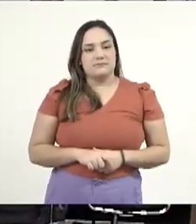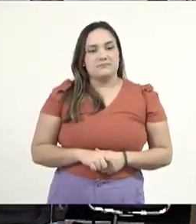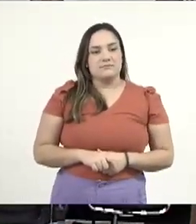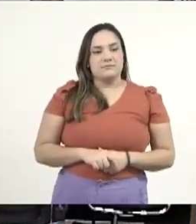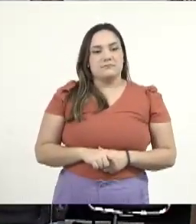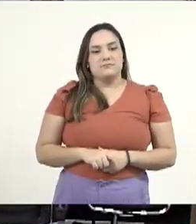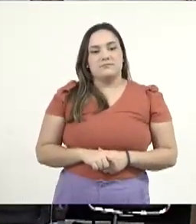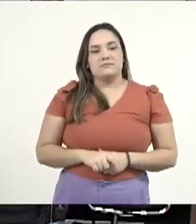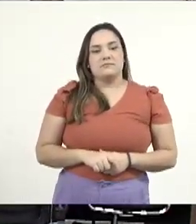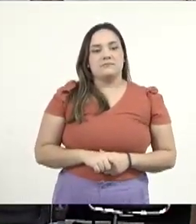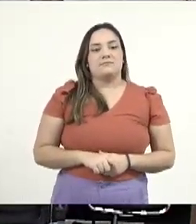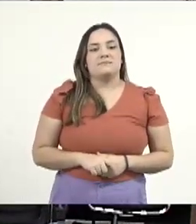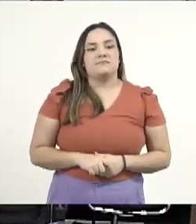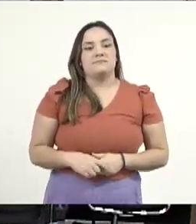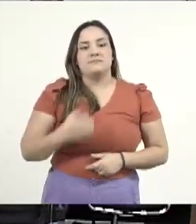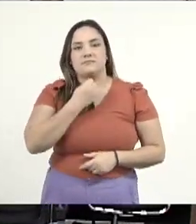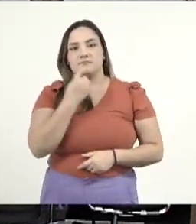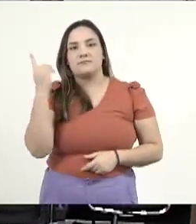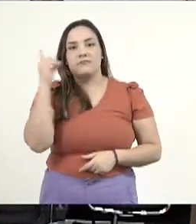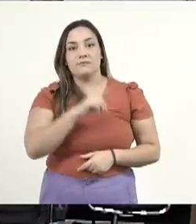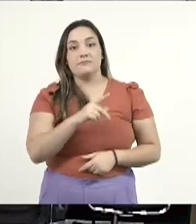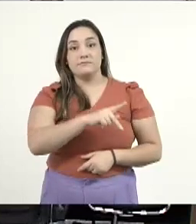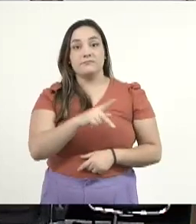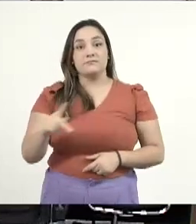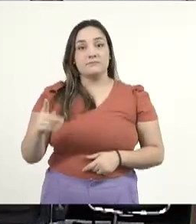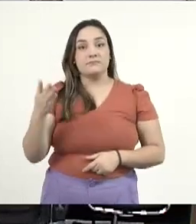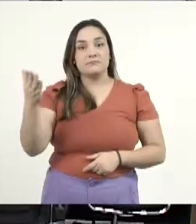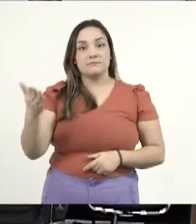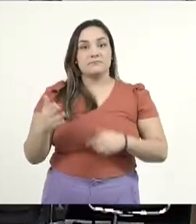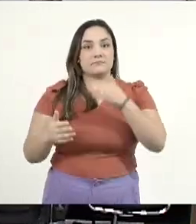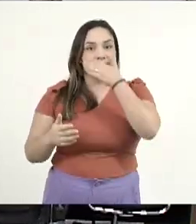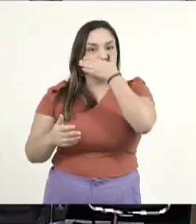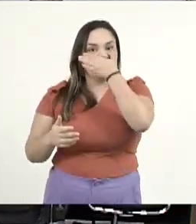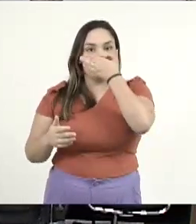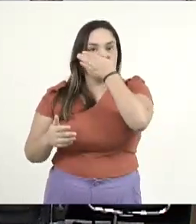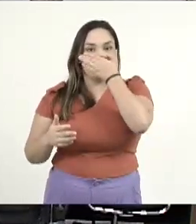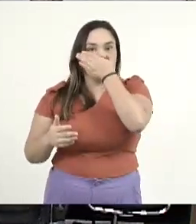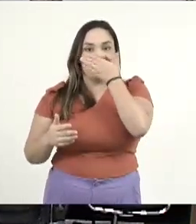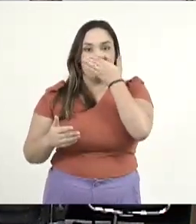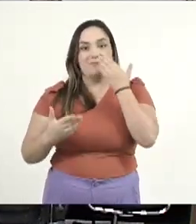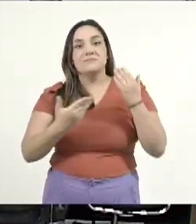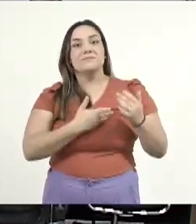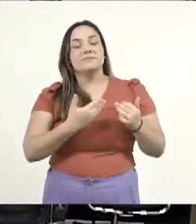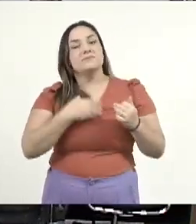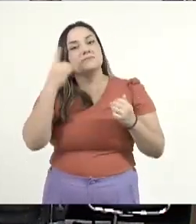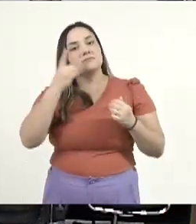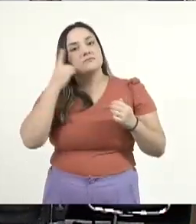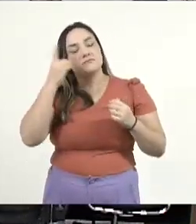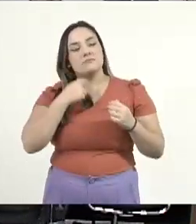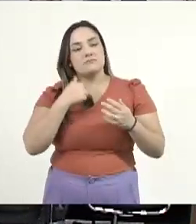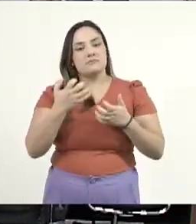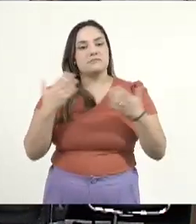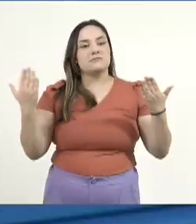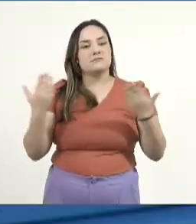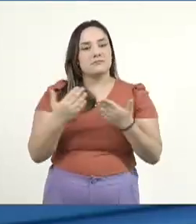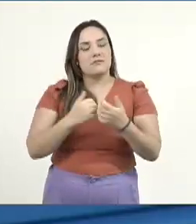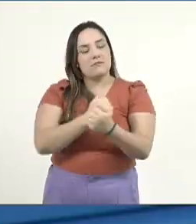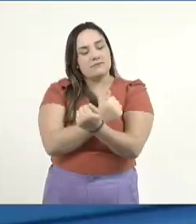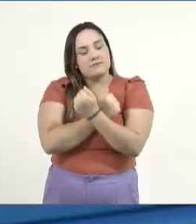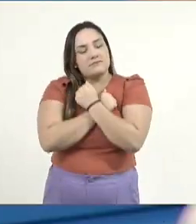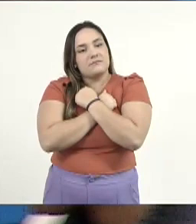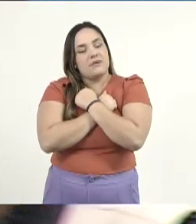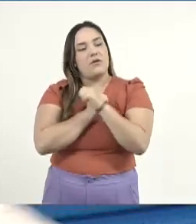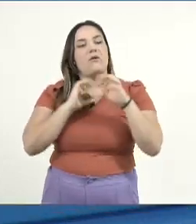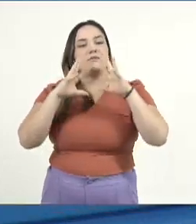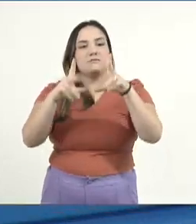Bom dia, senhor presidente, colegas parlamentares. Quero deixar aqui um abraço para